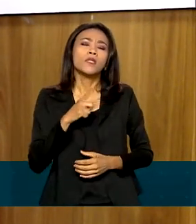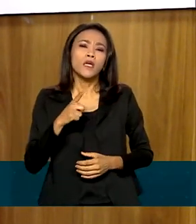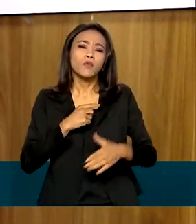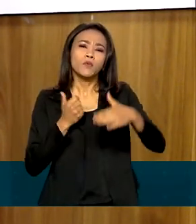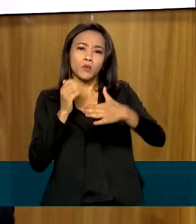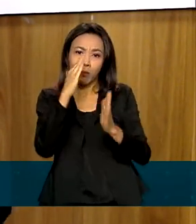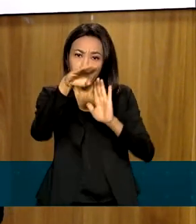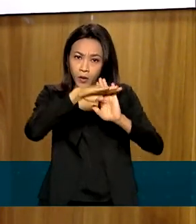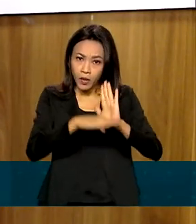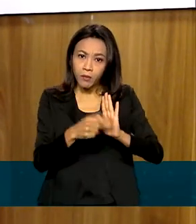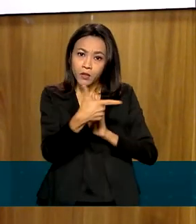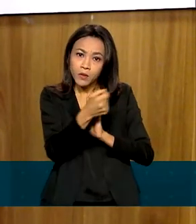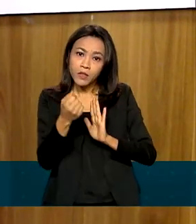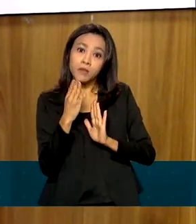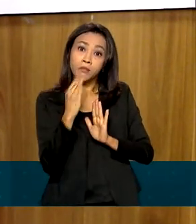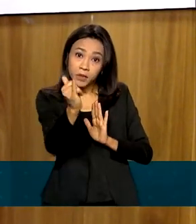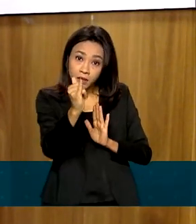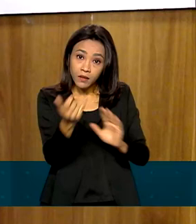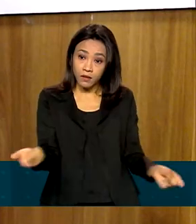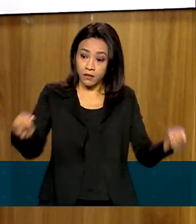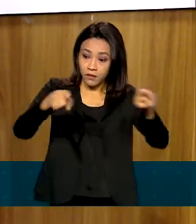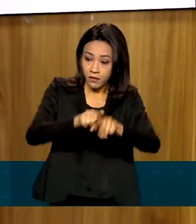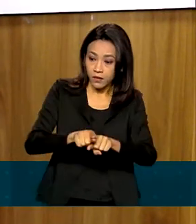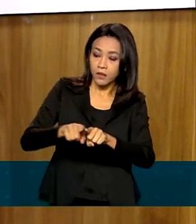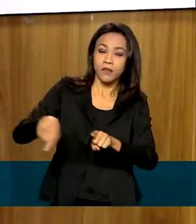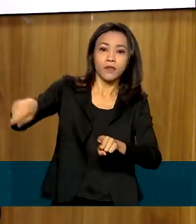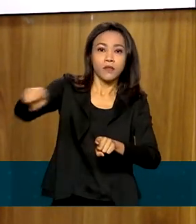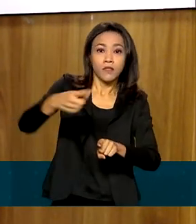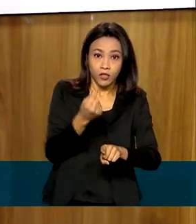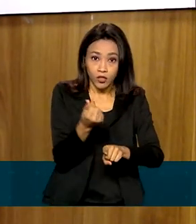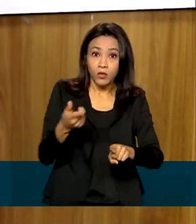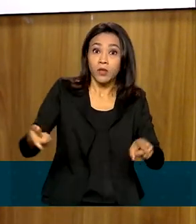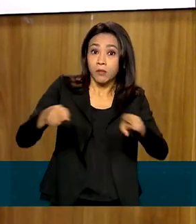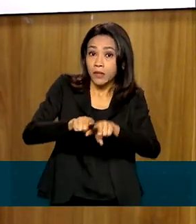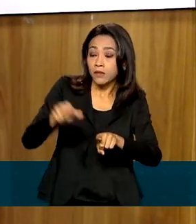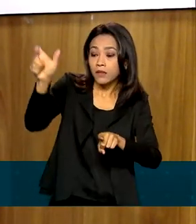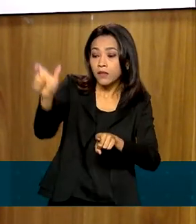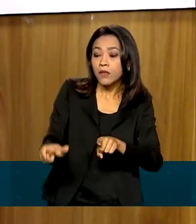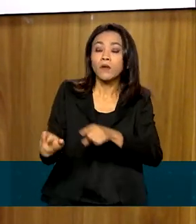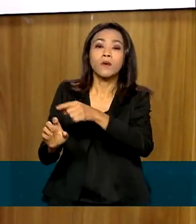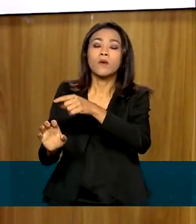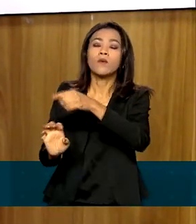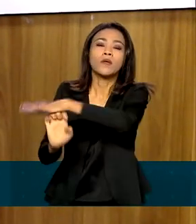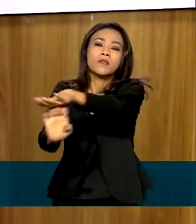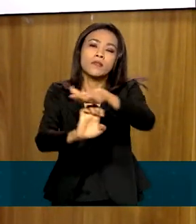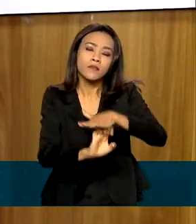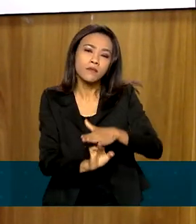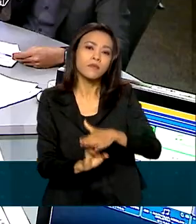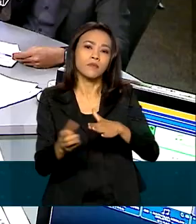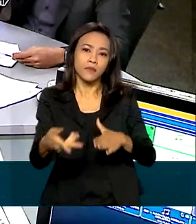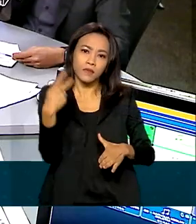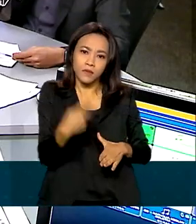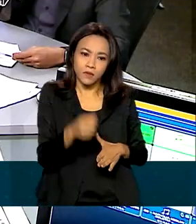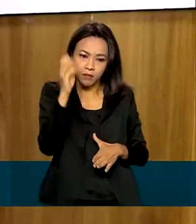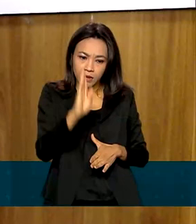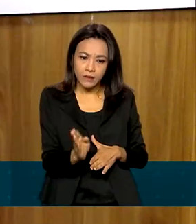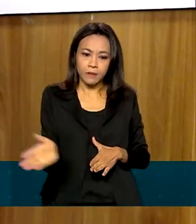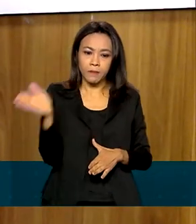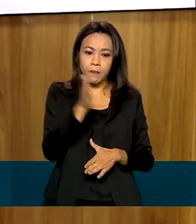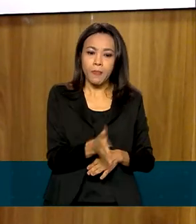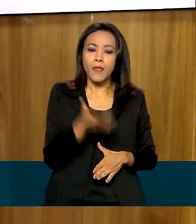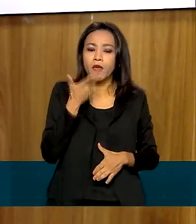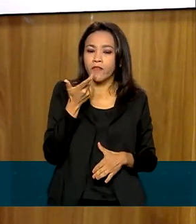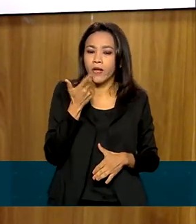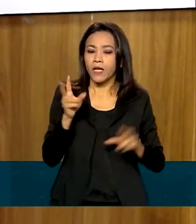ferrovias, junto com o setor privado, que é o protagonista, que faz parte desse renascimento do setor ferroviário no Brasil. Quando a está falando de